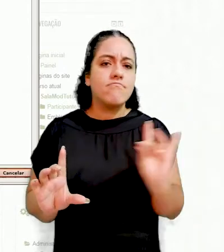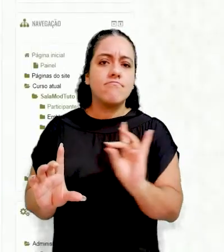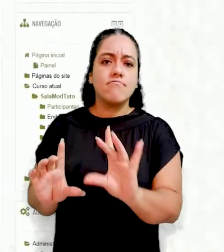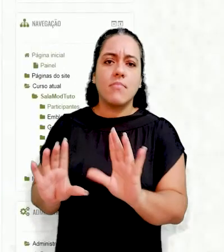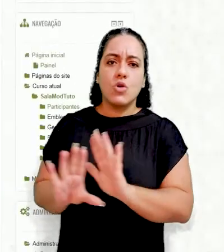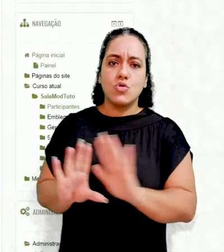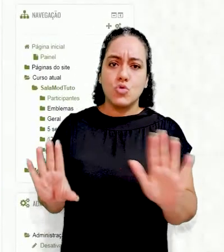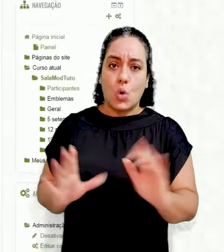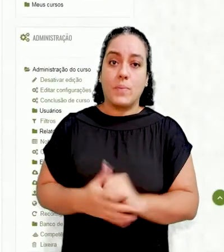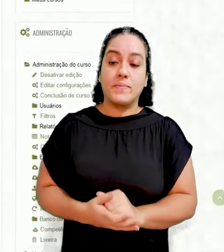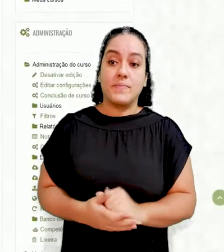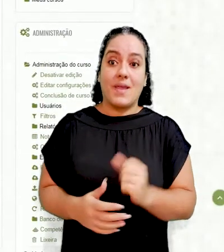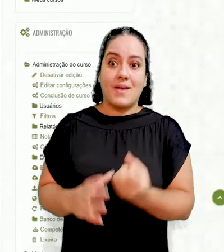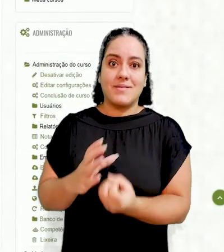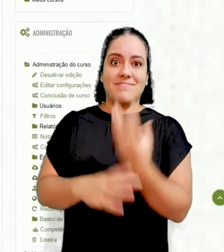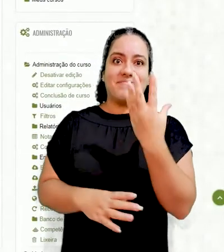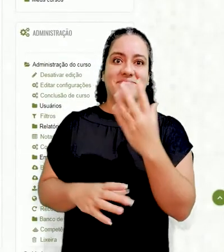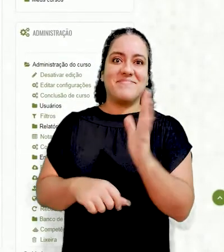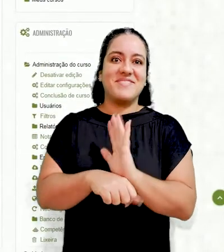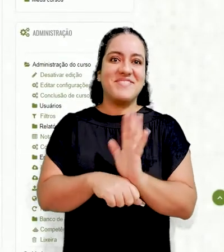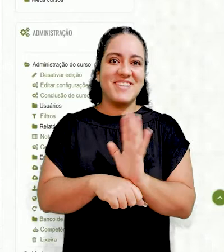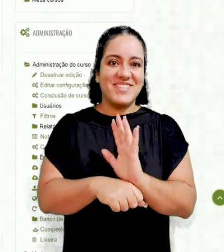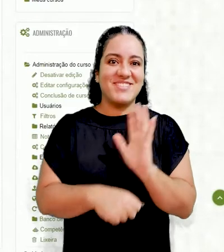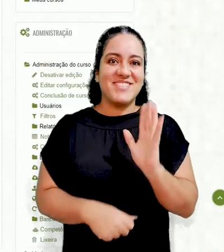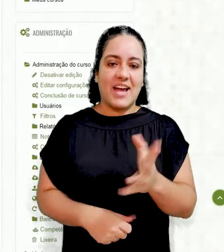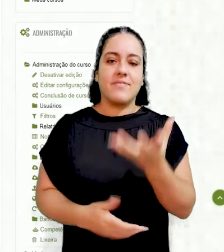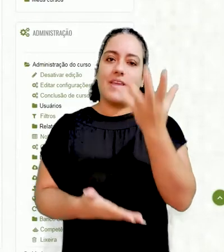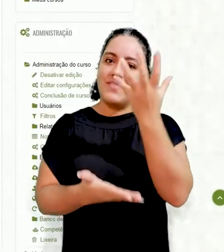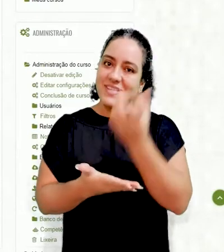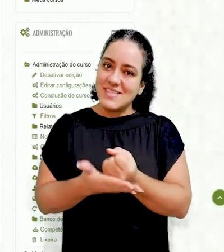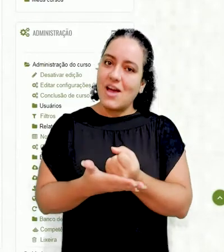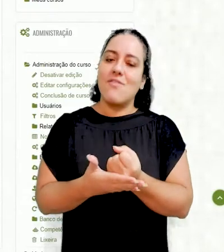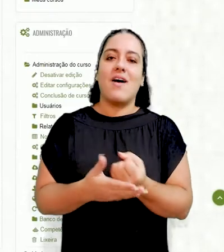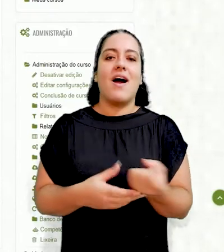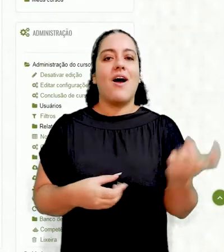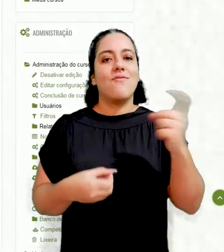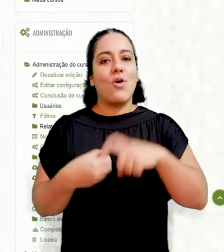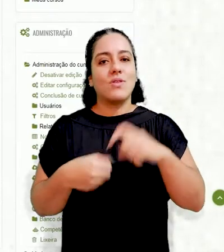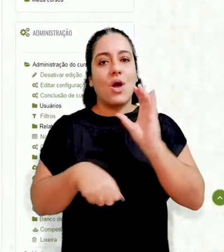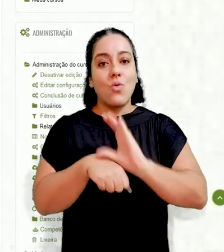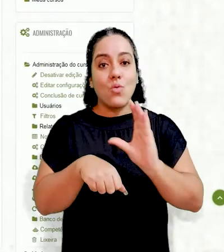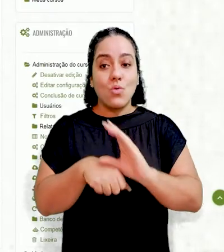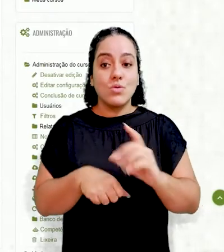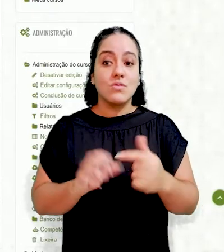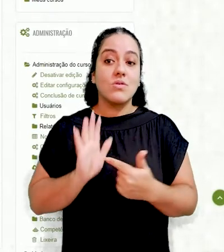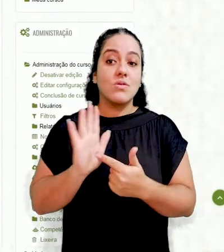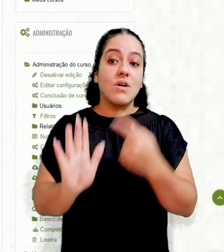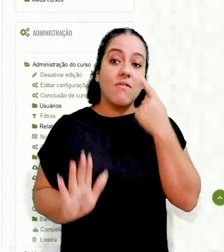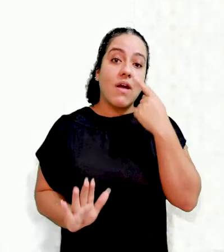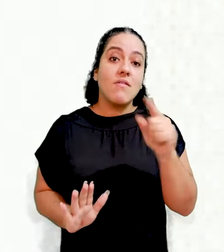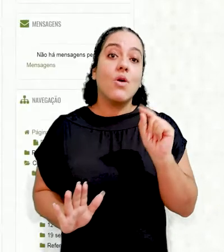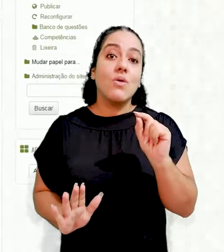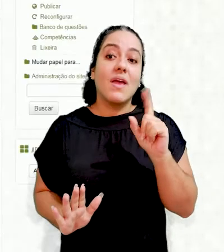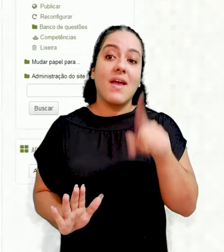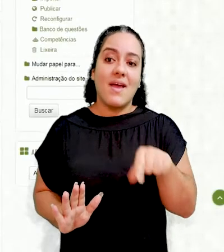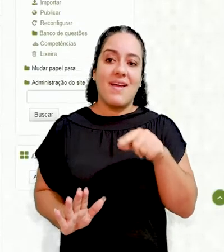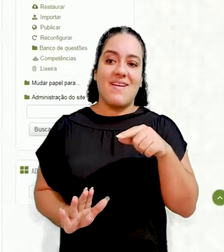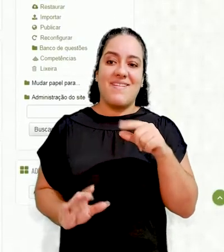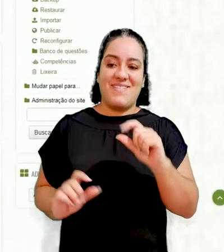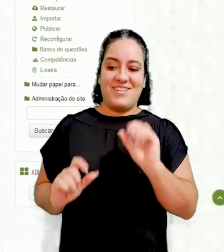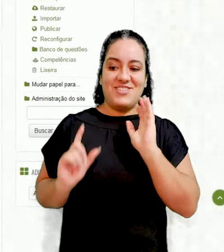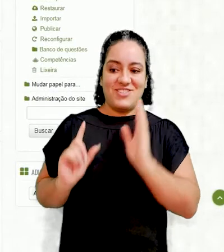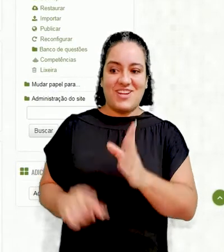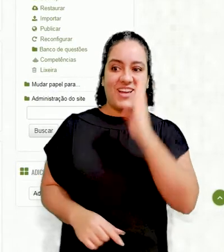Copiou e colou. O vídeo já apareceu aqui, tá vendo? Vamos salvar e voltar ao curso. E o que você vai ver? O seu